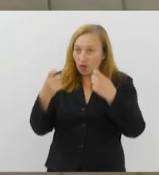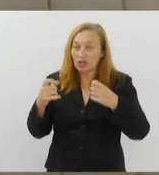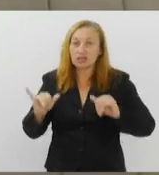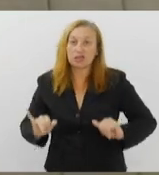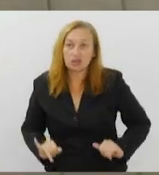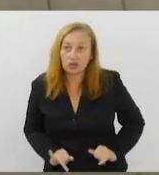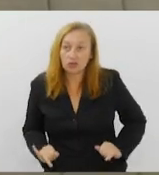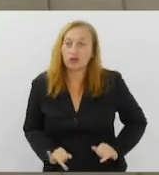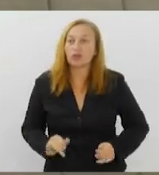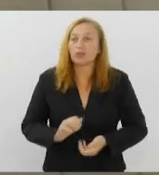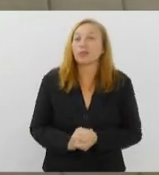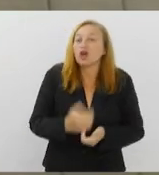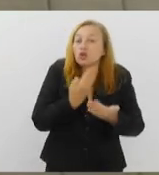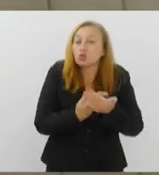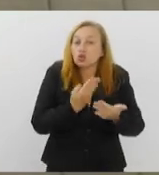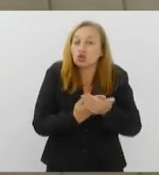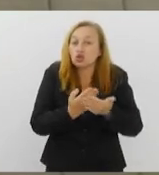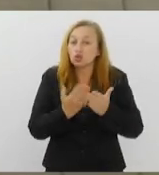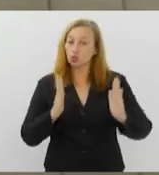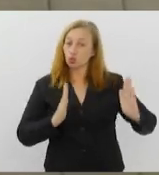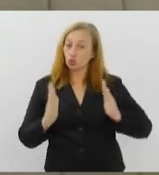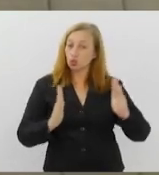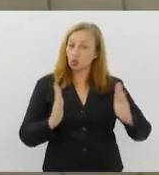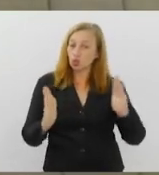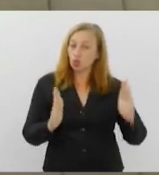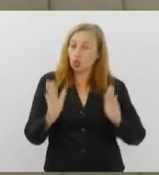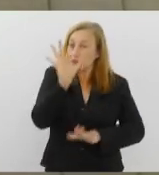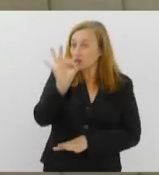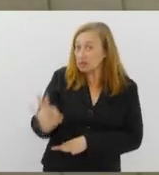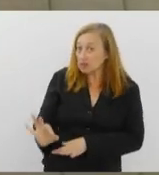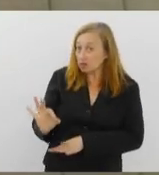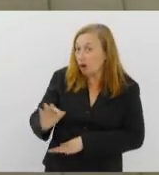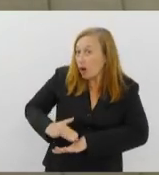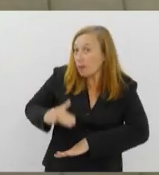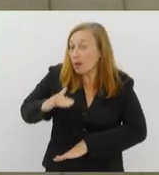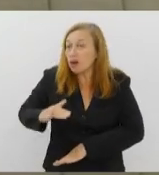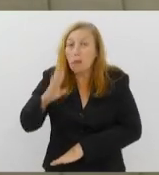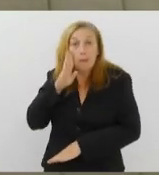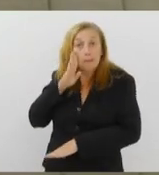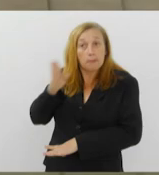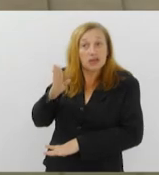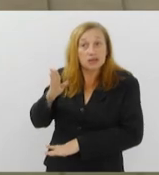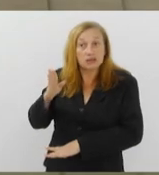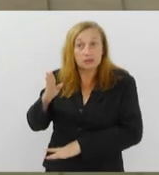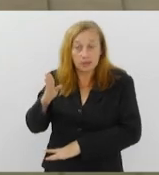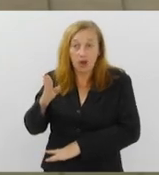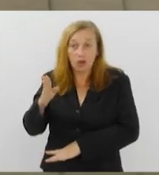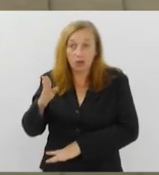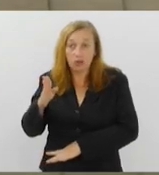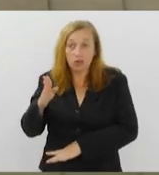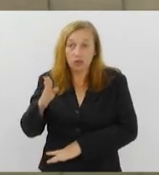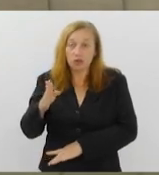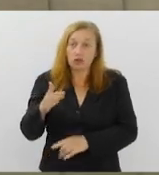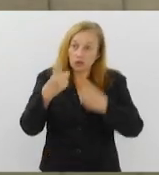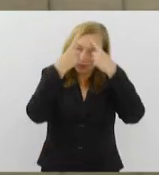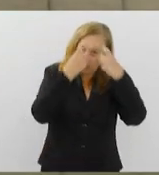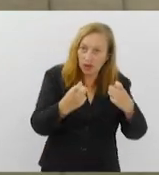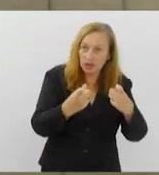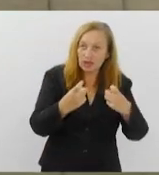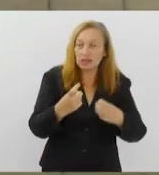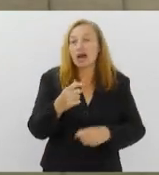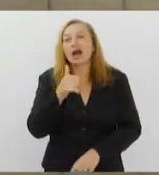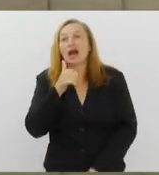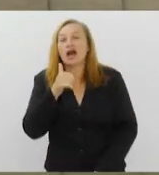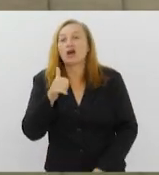período do estudo, maior percentual que foi detectado como principal agressor foi o filho ou a filha,